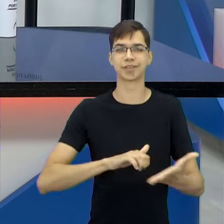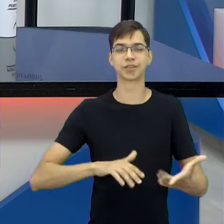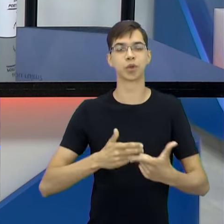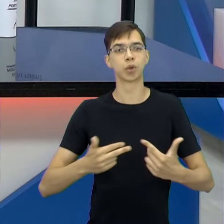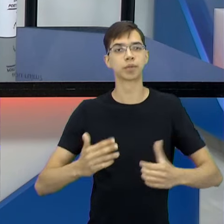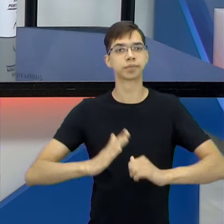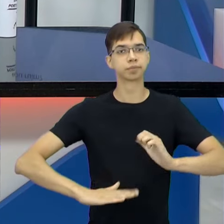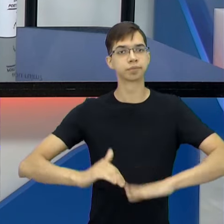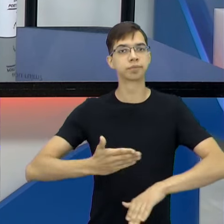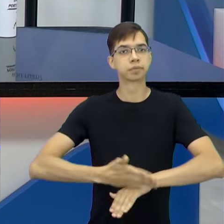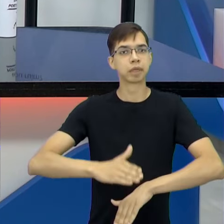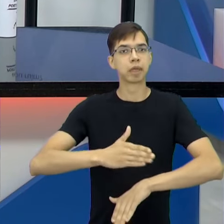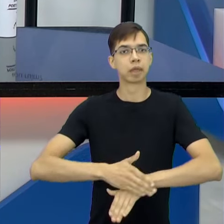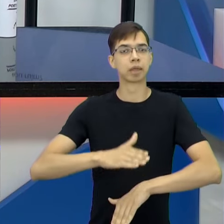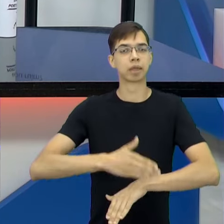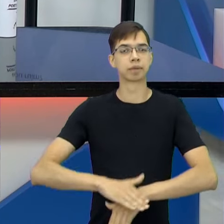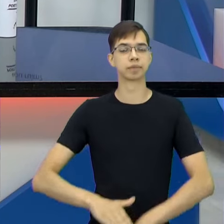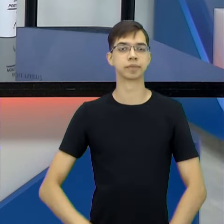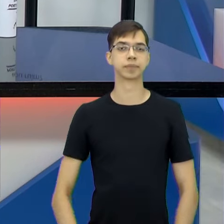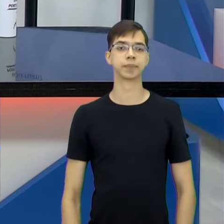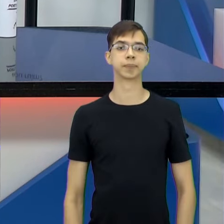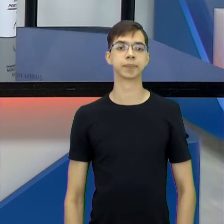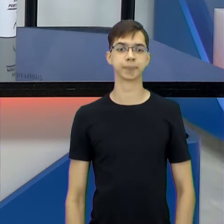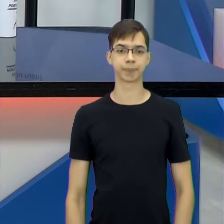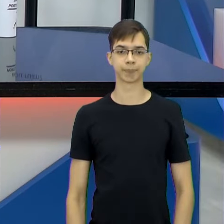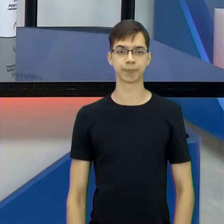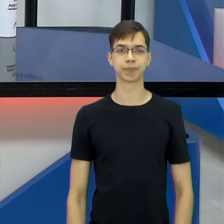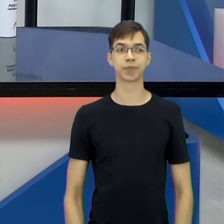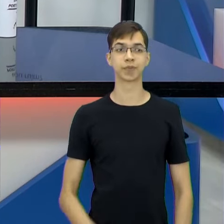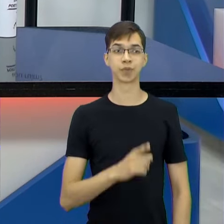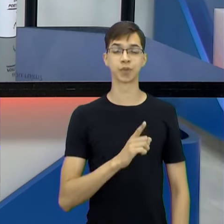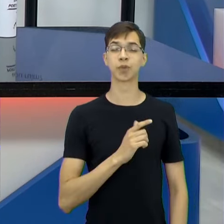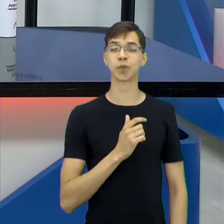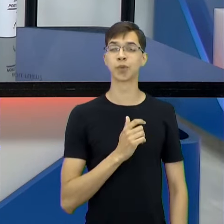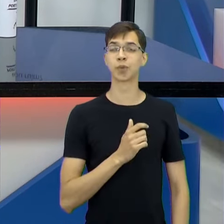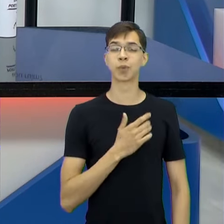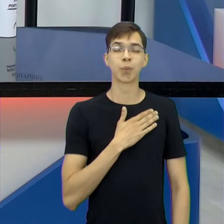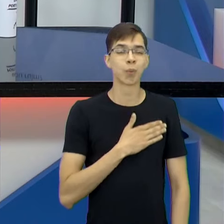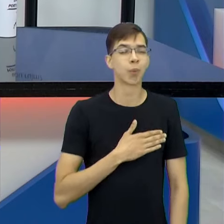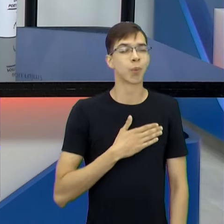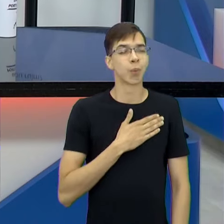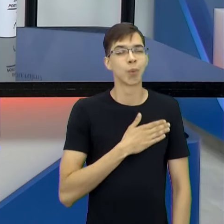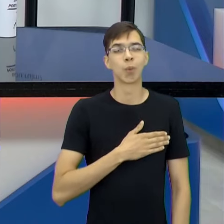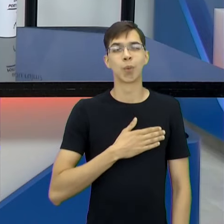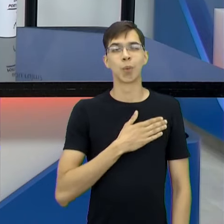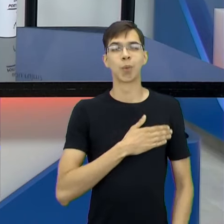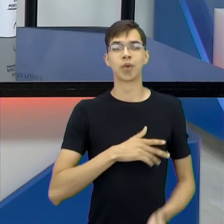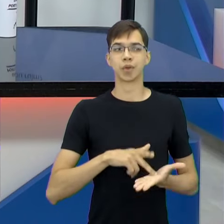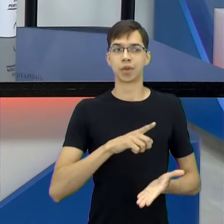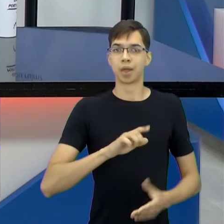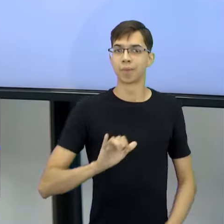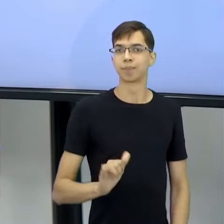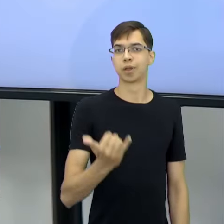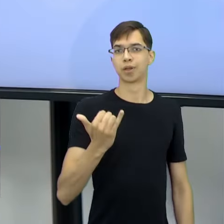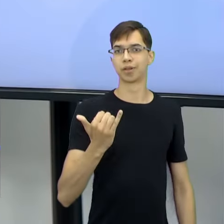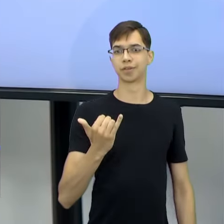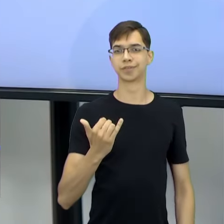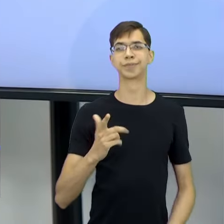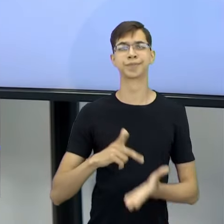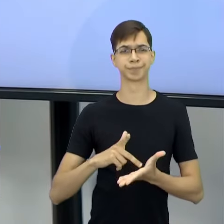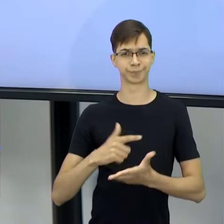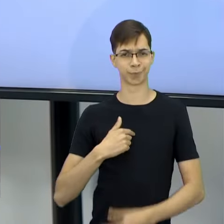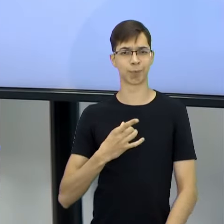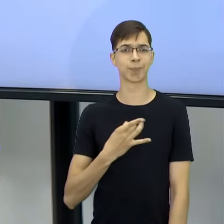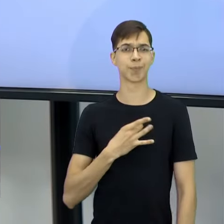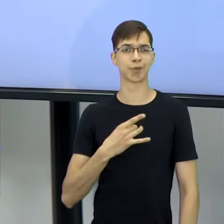a atividade que vocês fizeram lá com os olhos vendados. Você curtiu demais. Eu me diverti. Você aproveitou demais. Sim, o meu medo ali era machucar